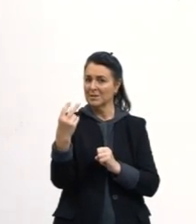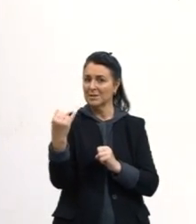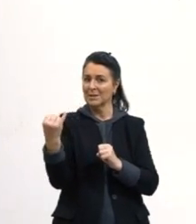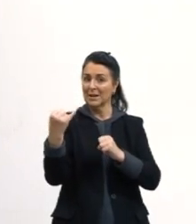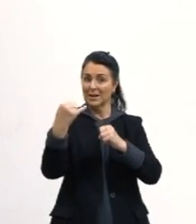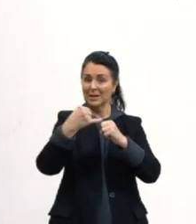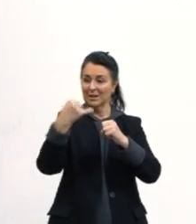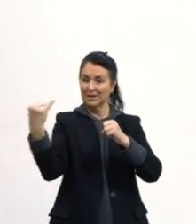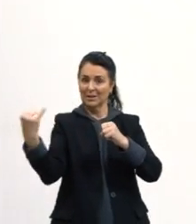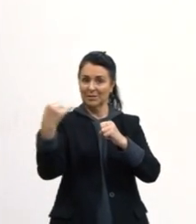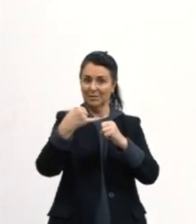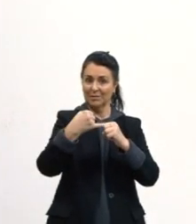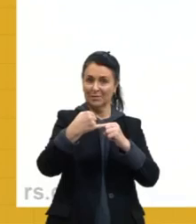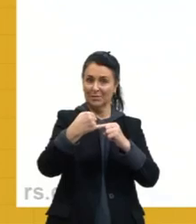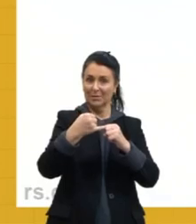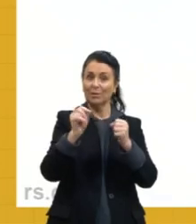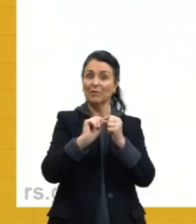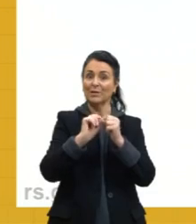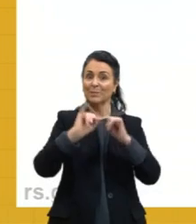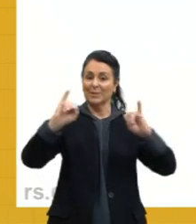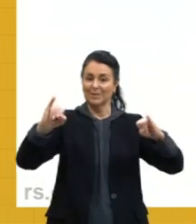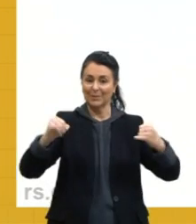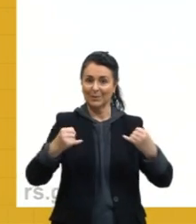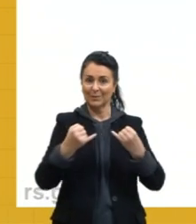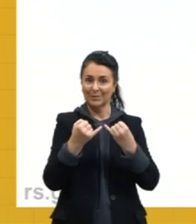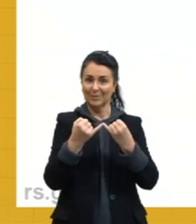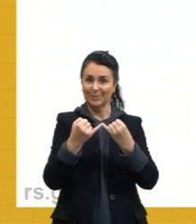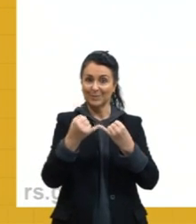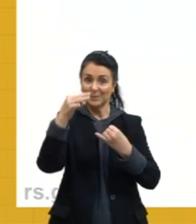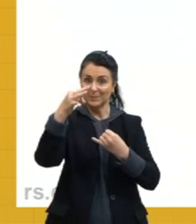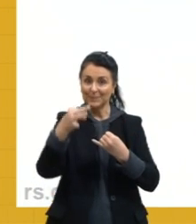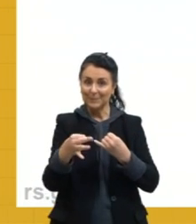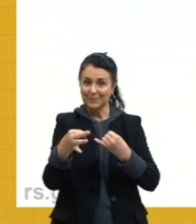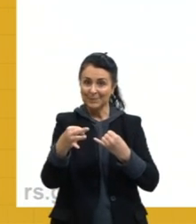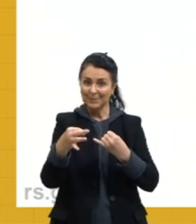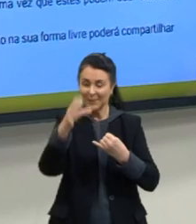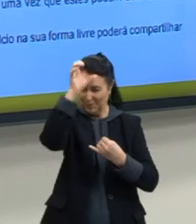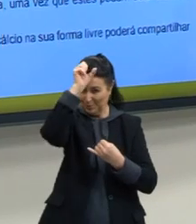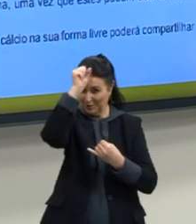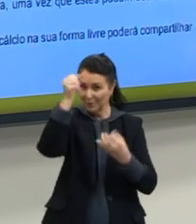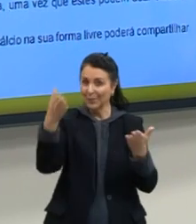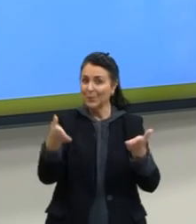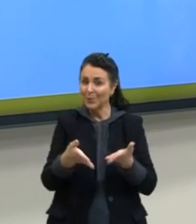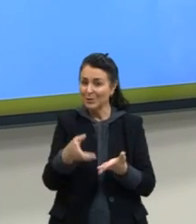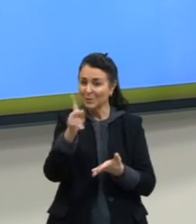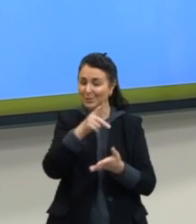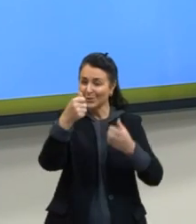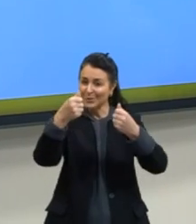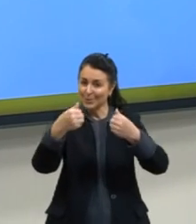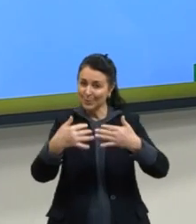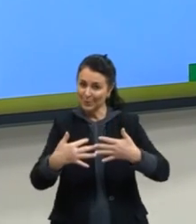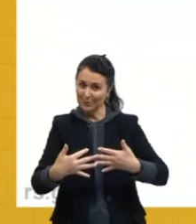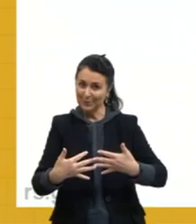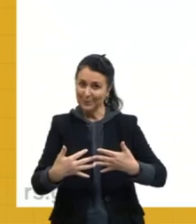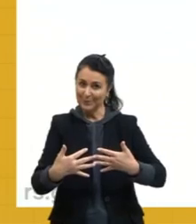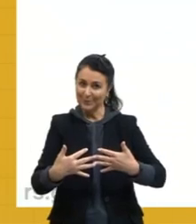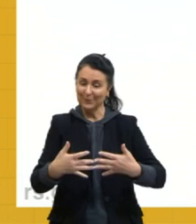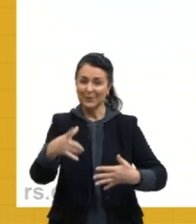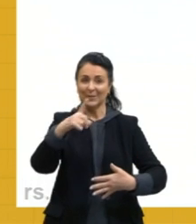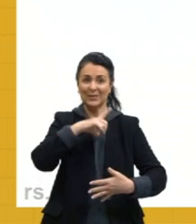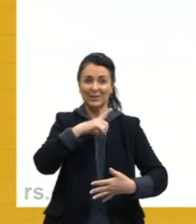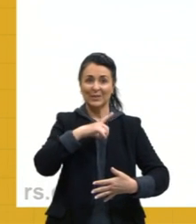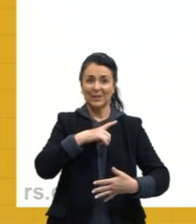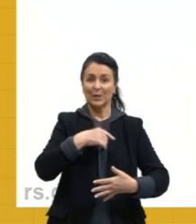eu faço uma ligação iônica, certo? Foi o que a gente aprendeu hoje. Então, aqui se eu tenho